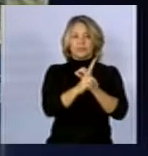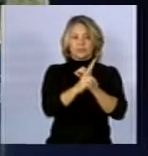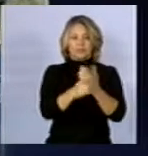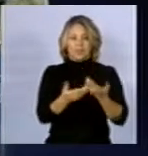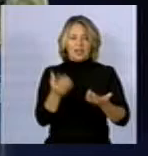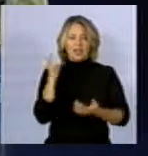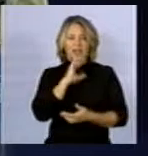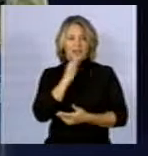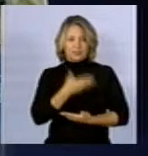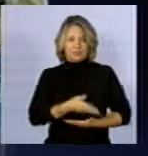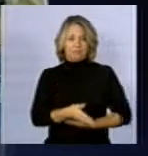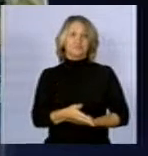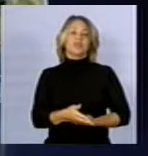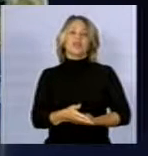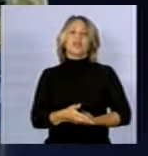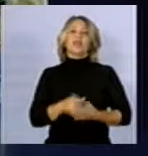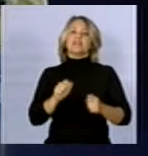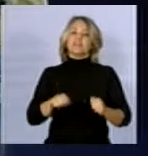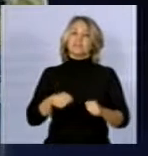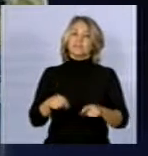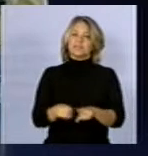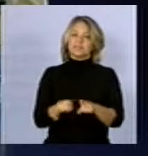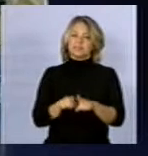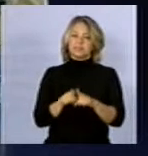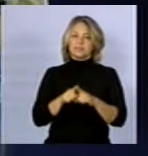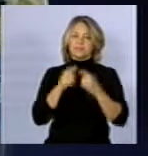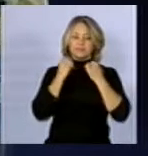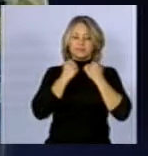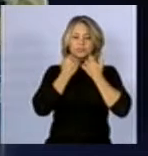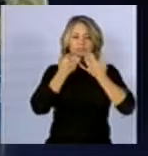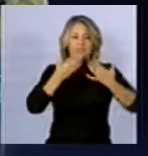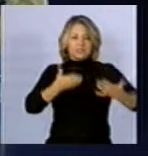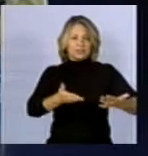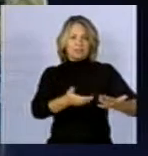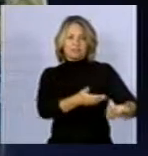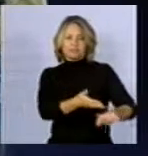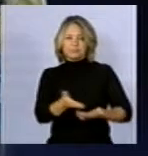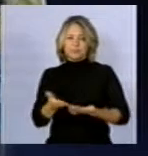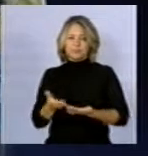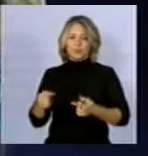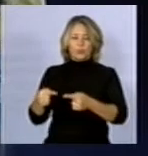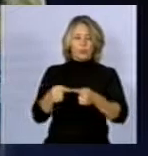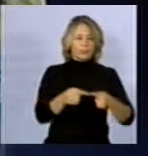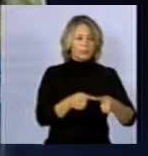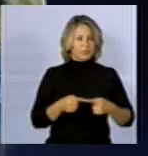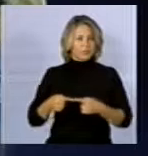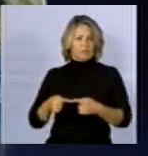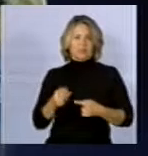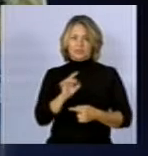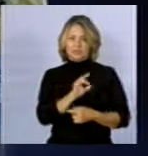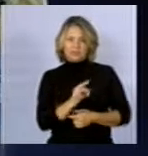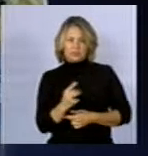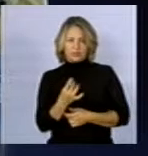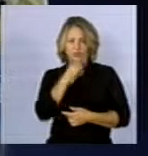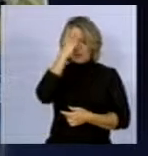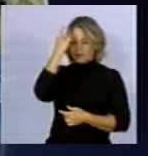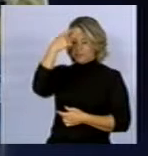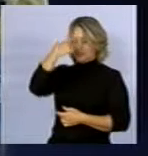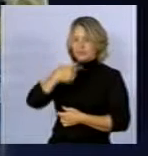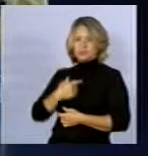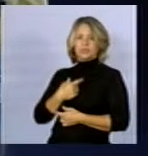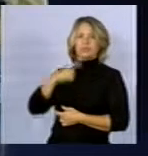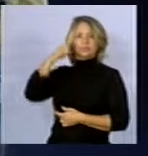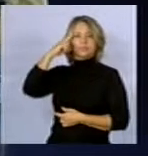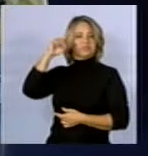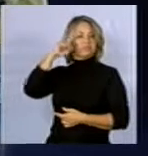E deve-se considerar ainda o efeito de exposições combinadas. Então, não apenas o indivíduo, durante o seu